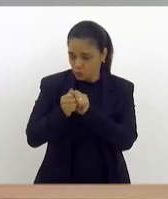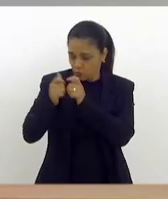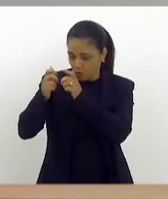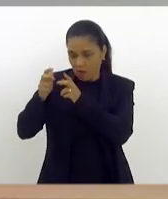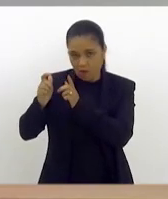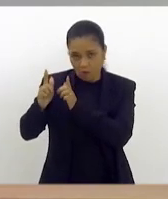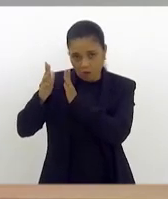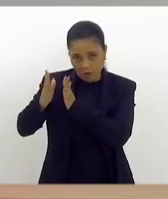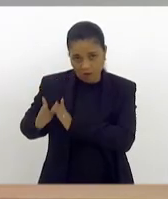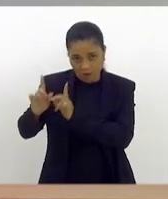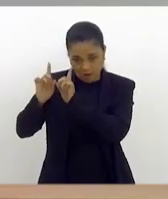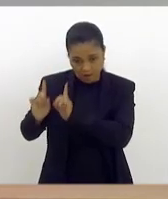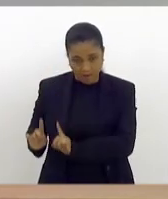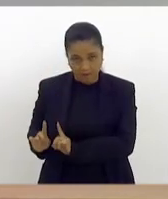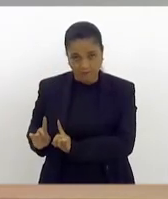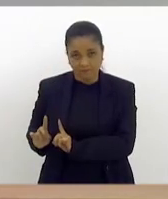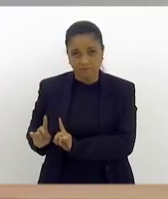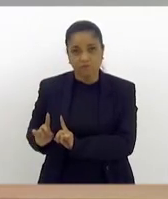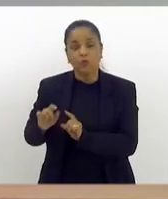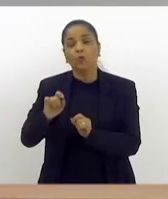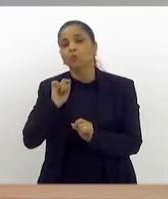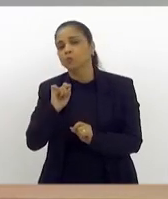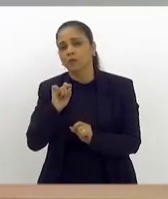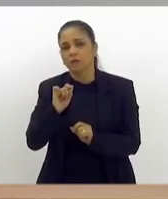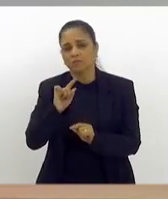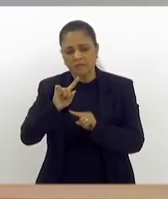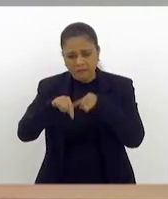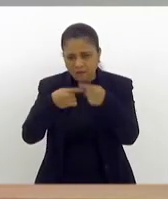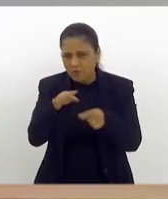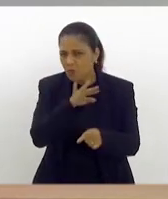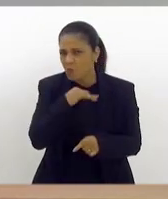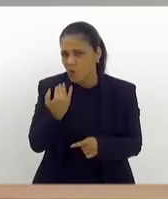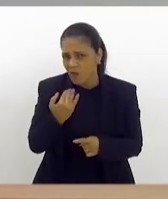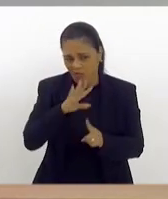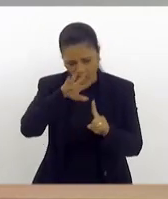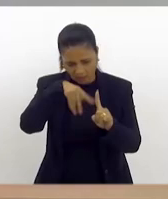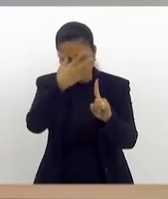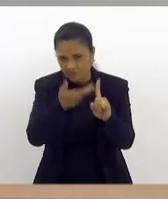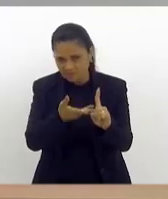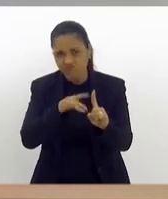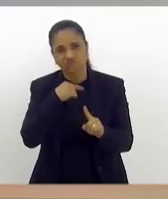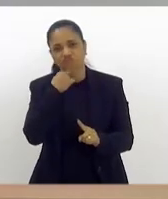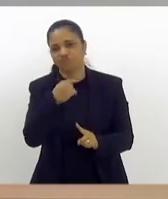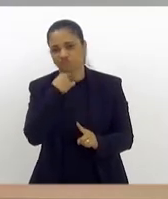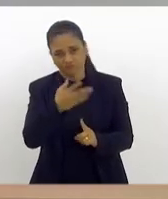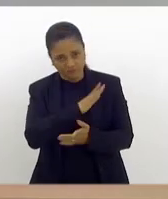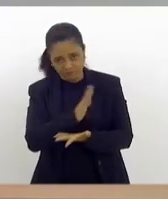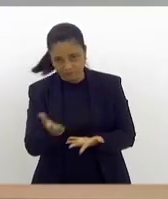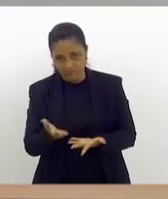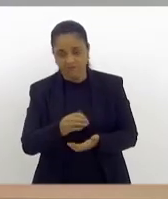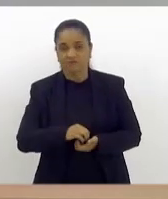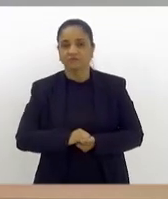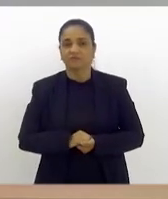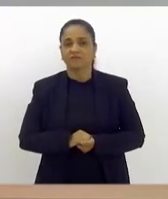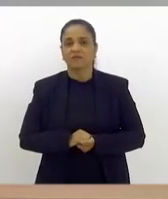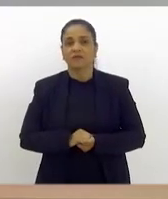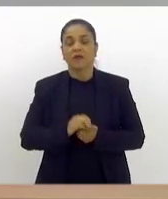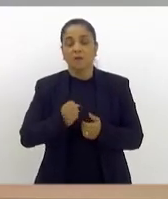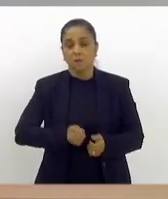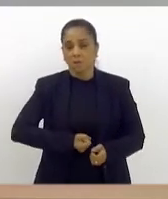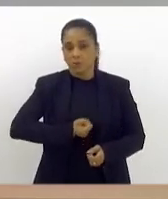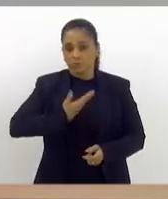prestar tributos em memória depois que já se tornaram ausentes. A poetisa